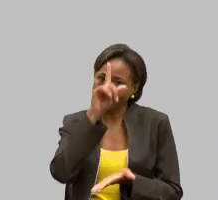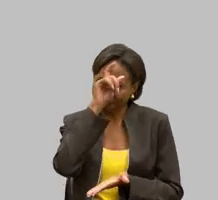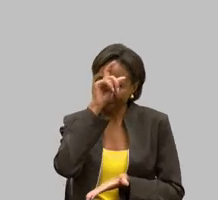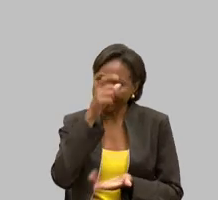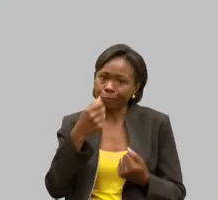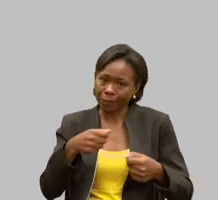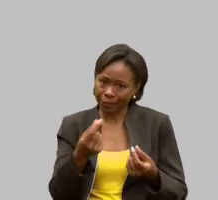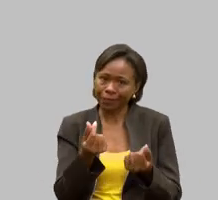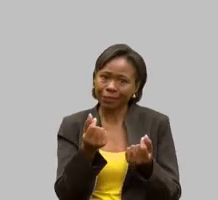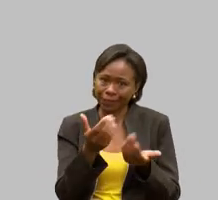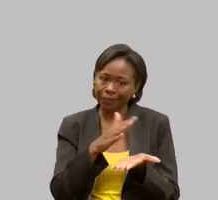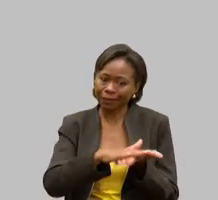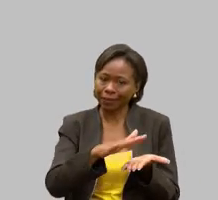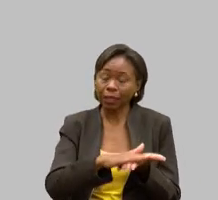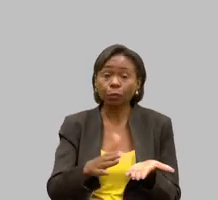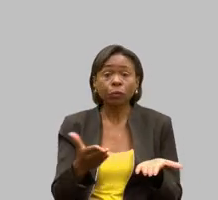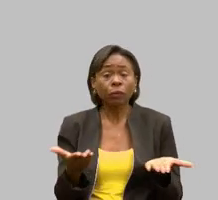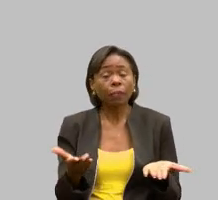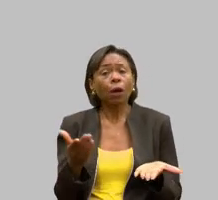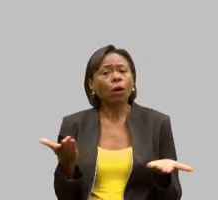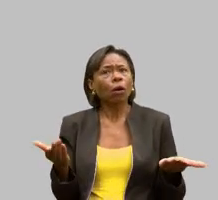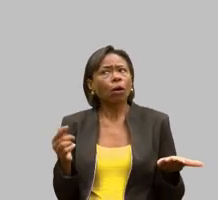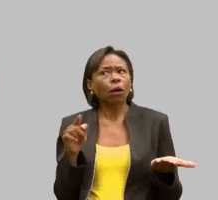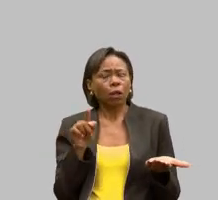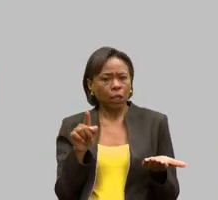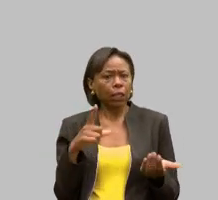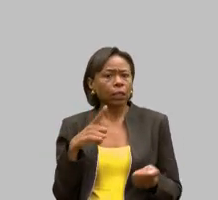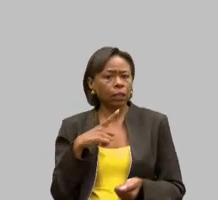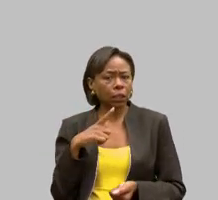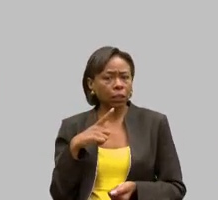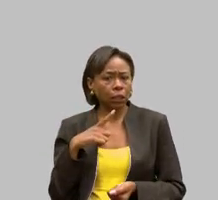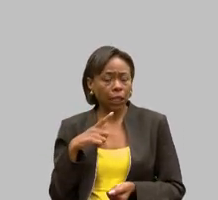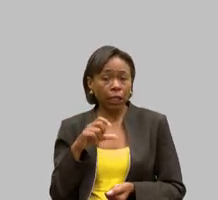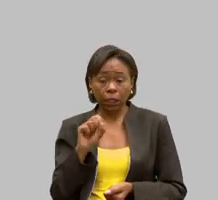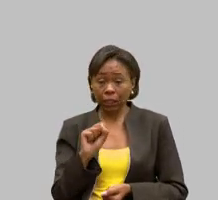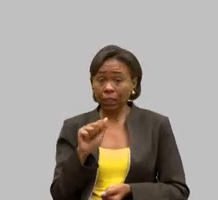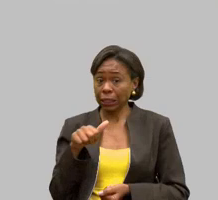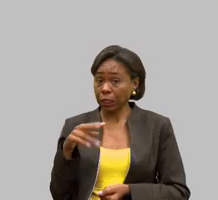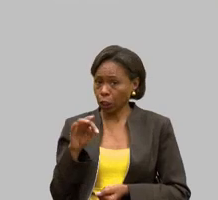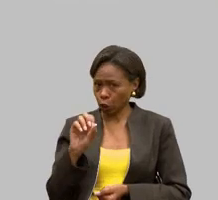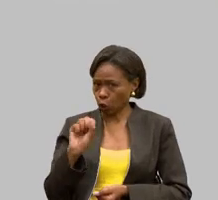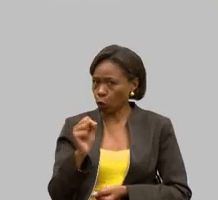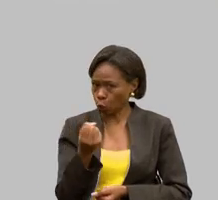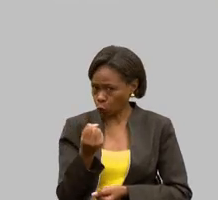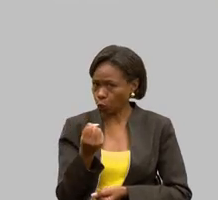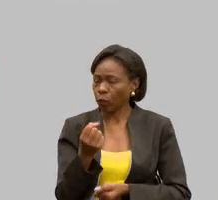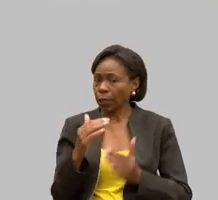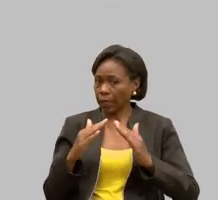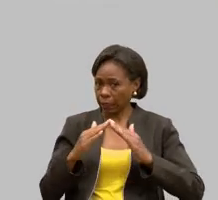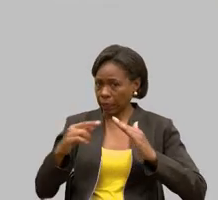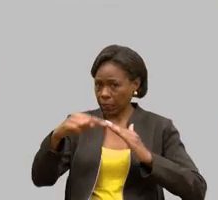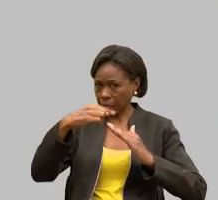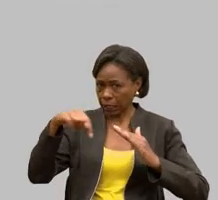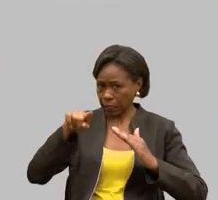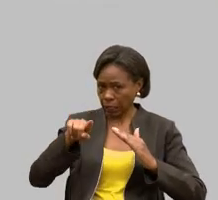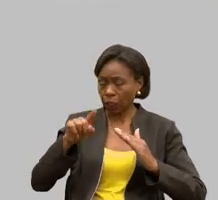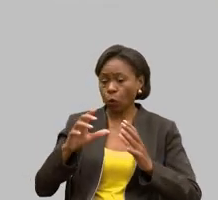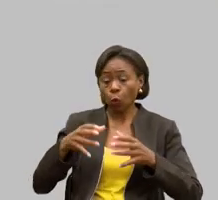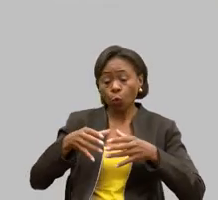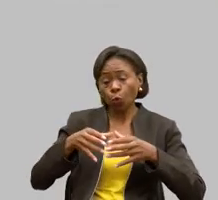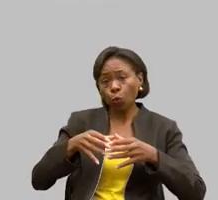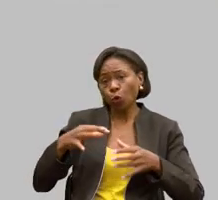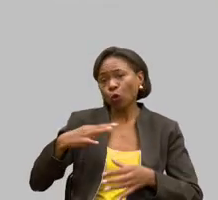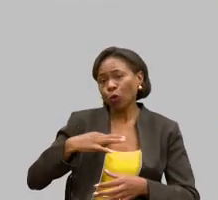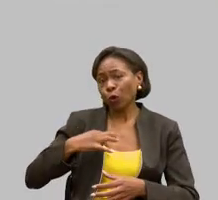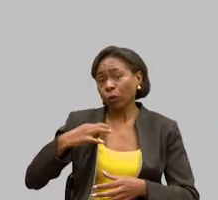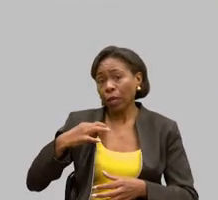Mas nós temos na Santa Casa de Misericórdia de Santos, até hoje, um grupo de voluntários que chama a atenção de